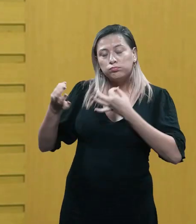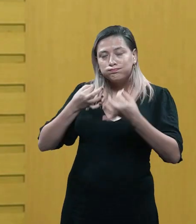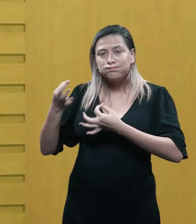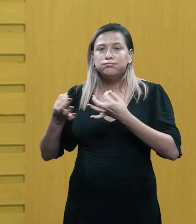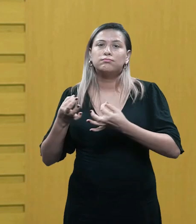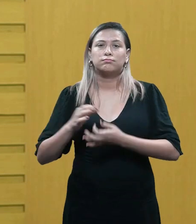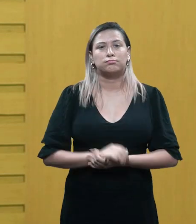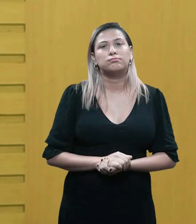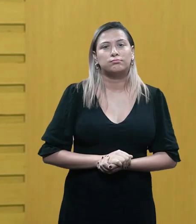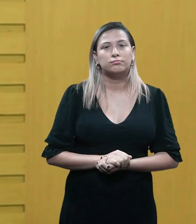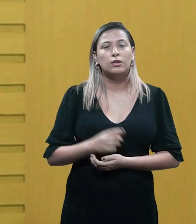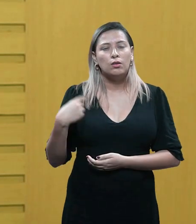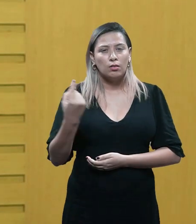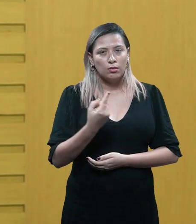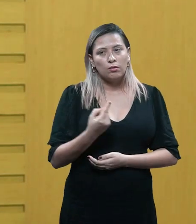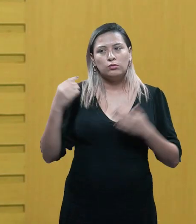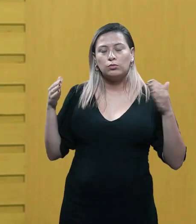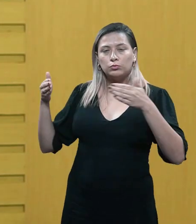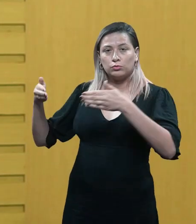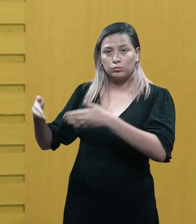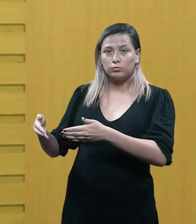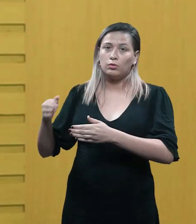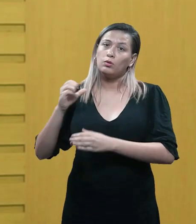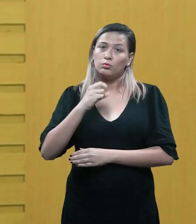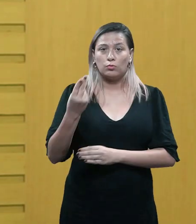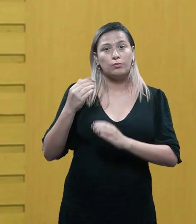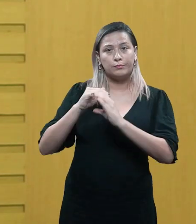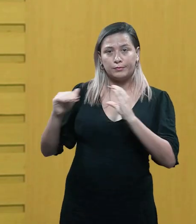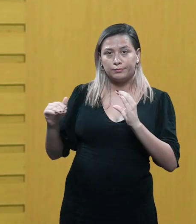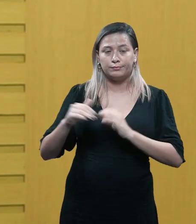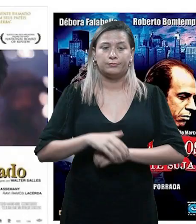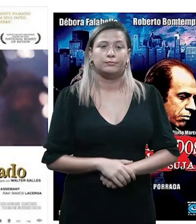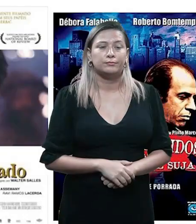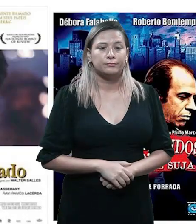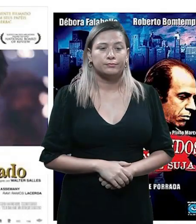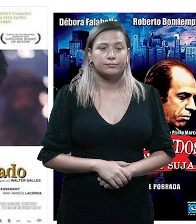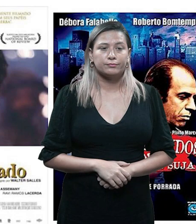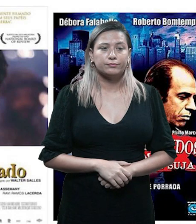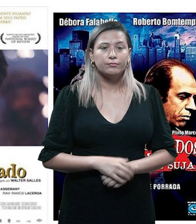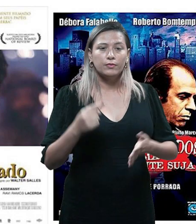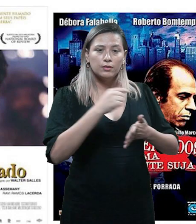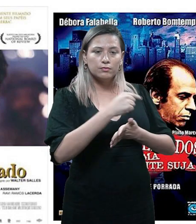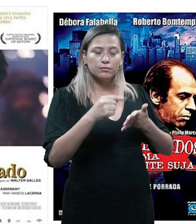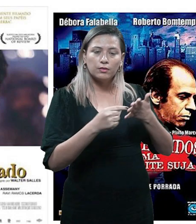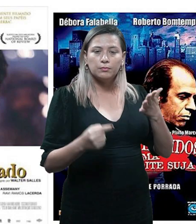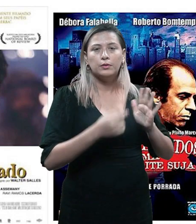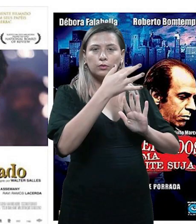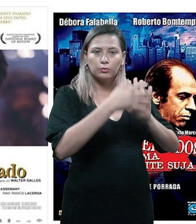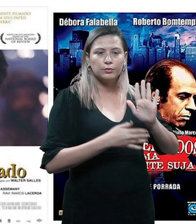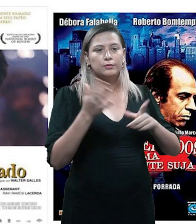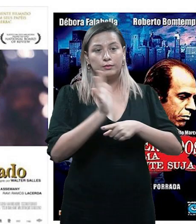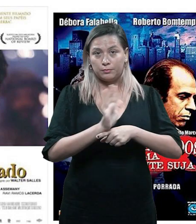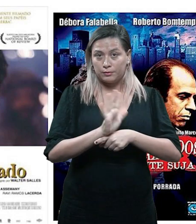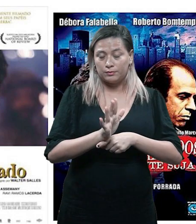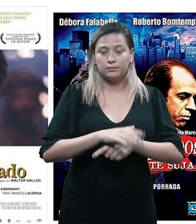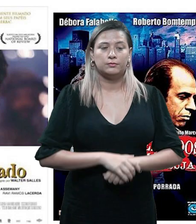ou comentário, estamos disponíveis no fórum ou por e-mail. As ferramentas do roteiro cinematográfico.